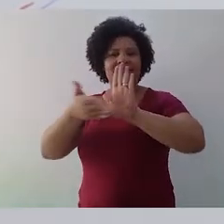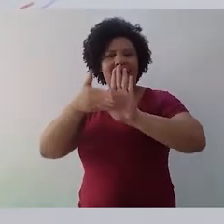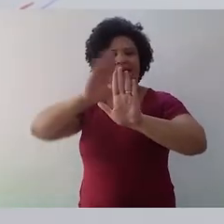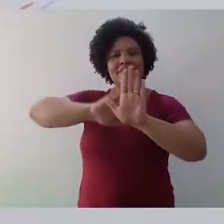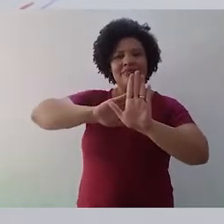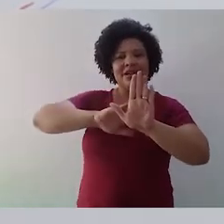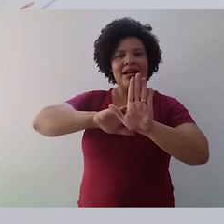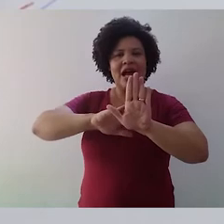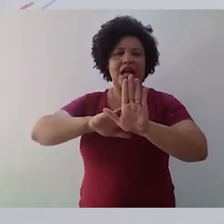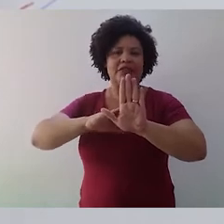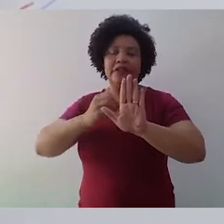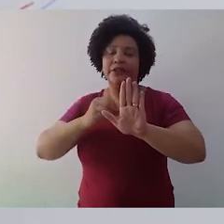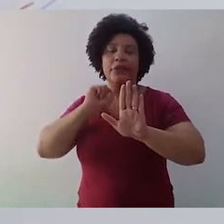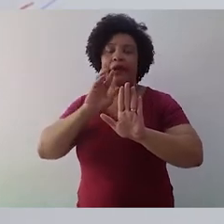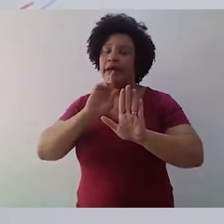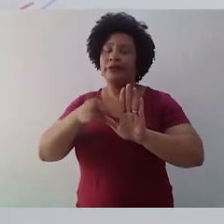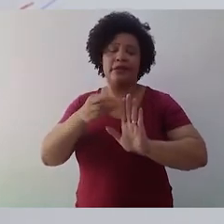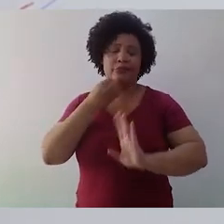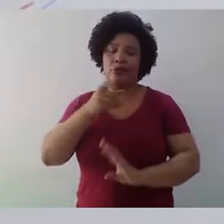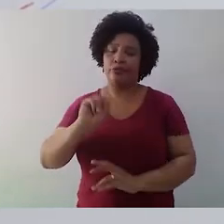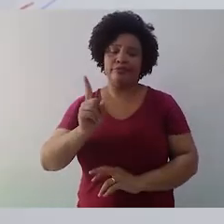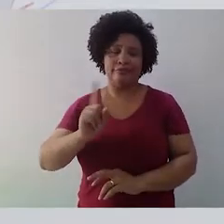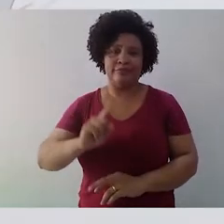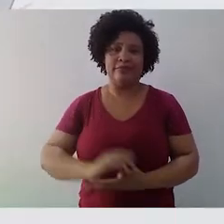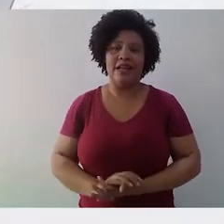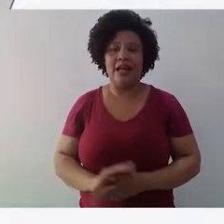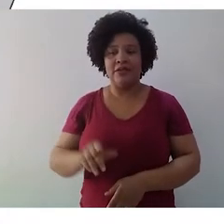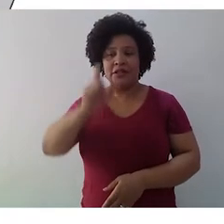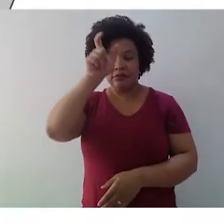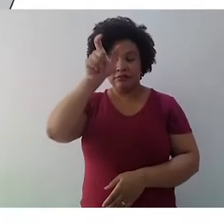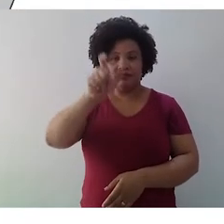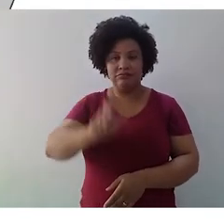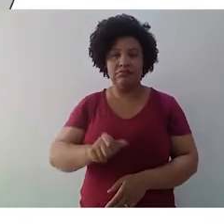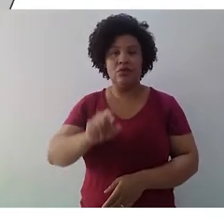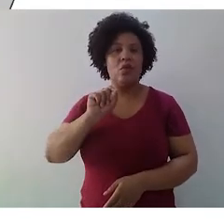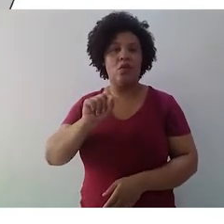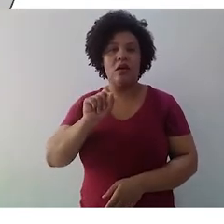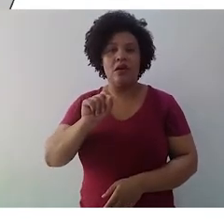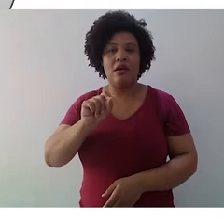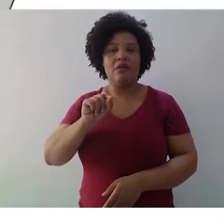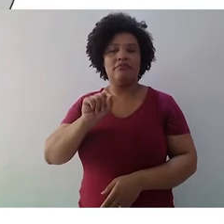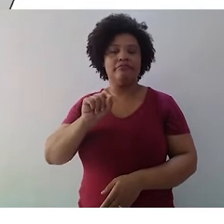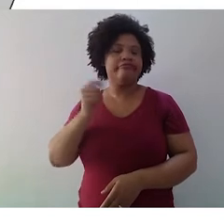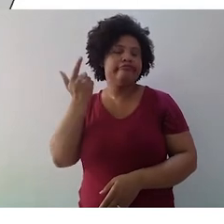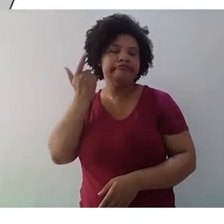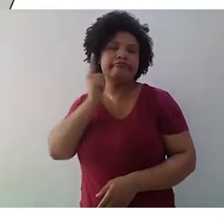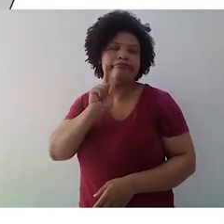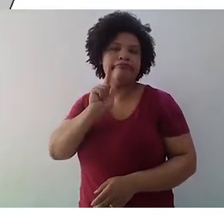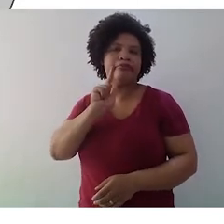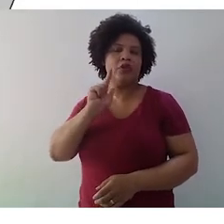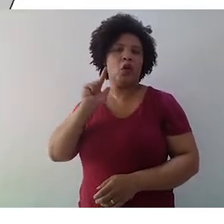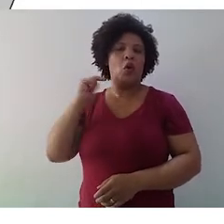Então, ser escritor é desenvolver-se, inclusive, como sujeito para assumir integralmente as suas